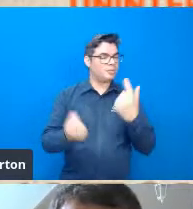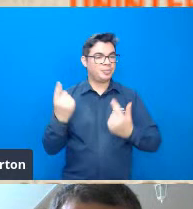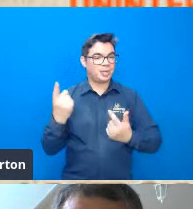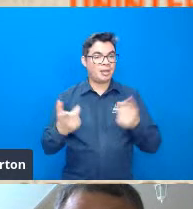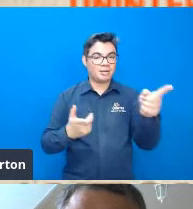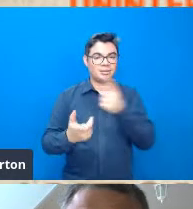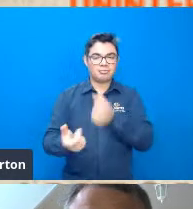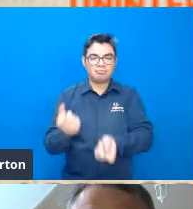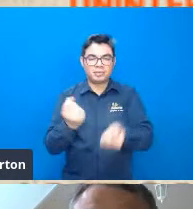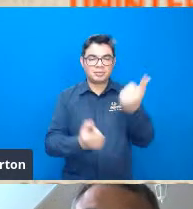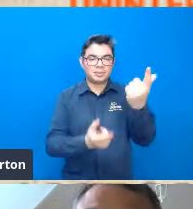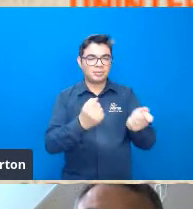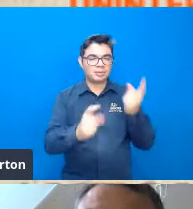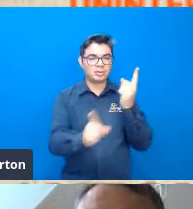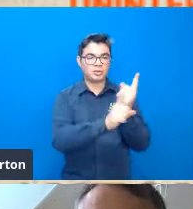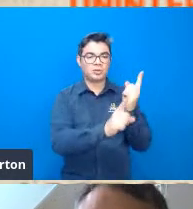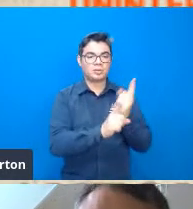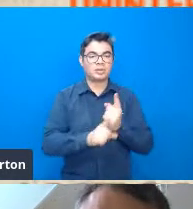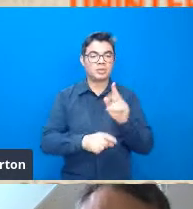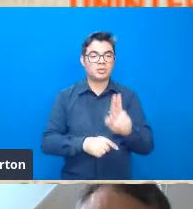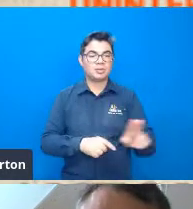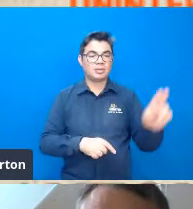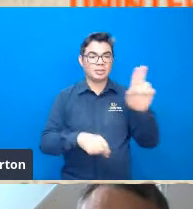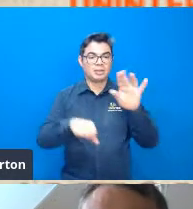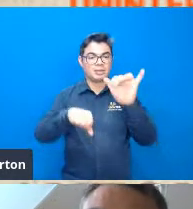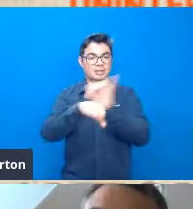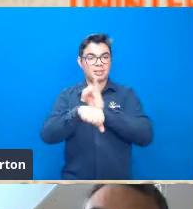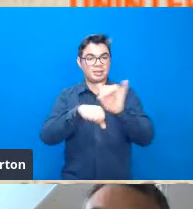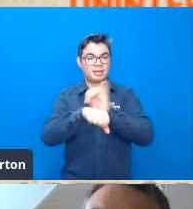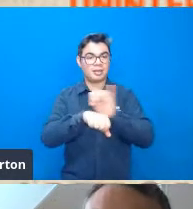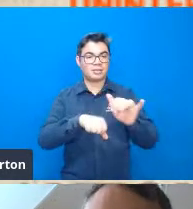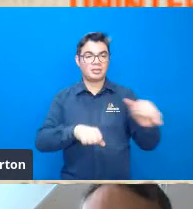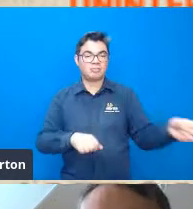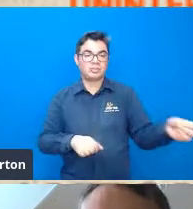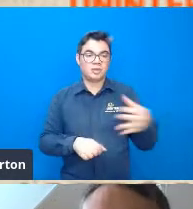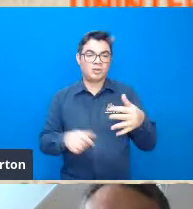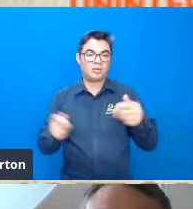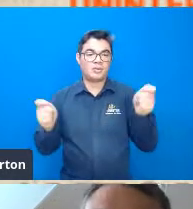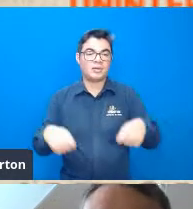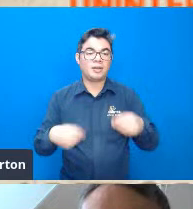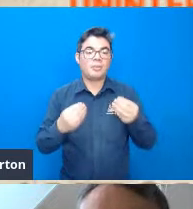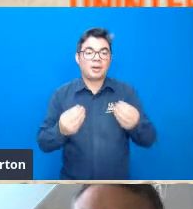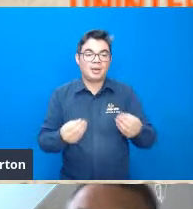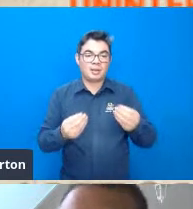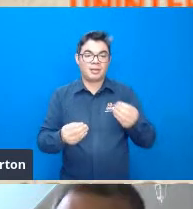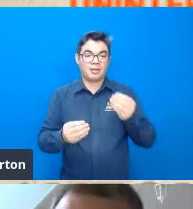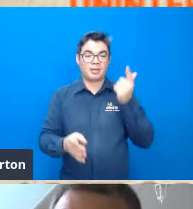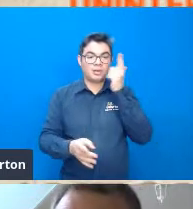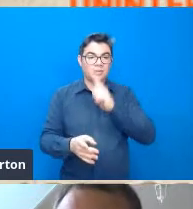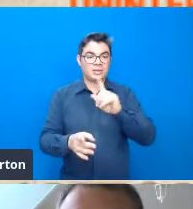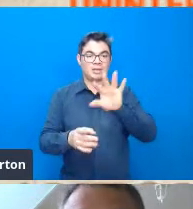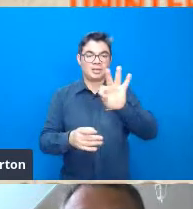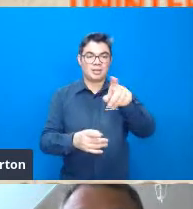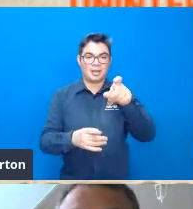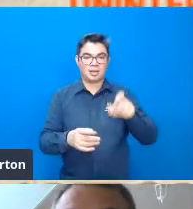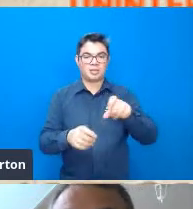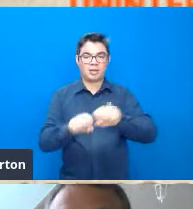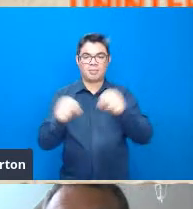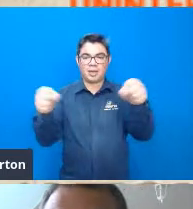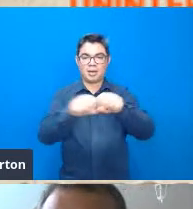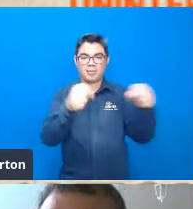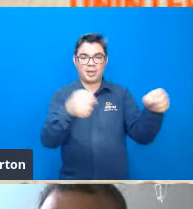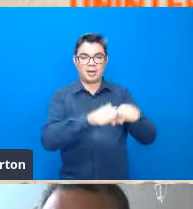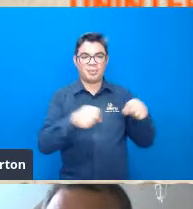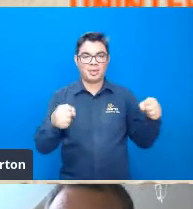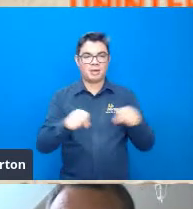anomalias a gente consegue utilizar técnicas mais modernas para estabelecer taxa de erosão então